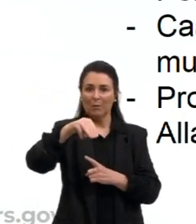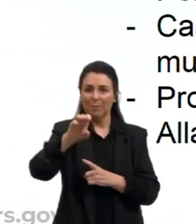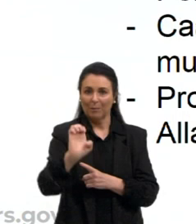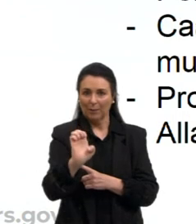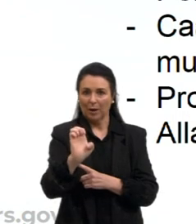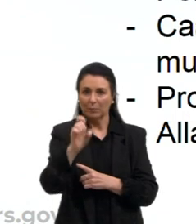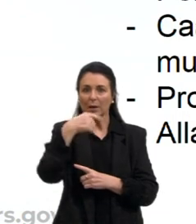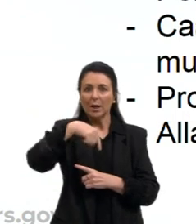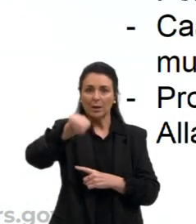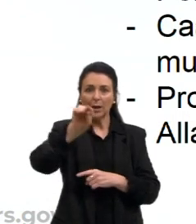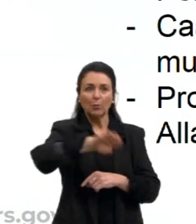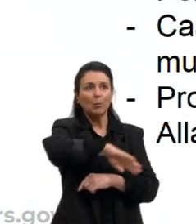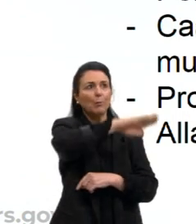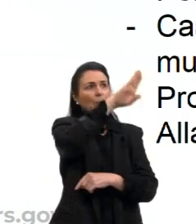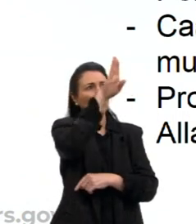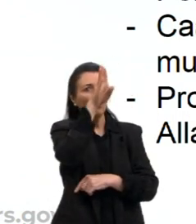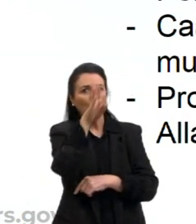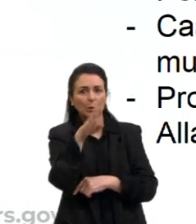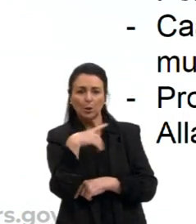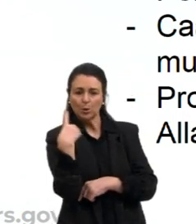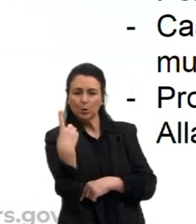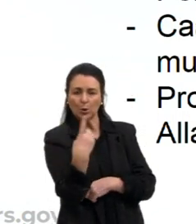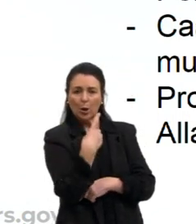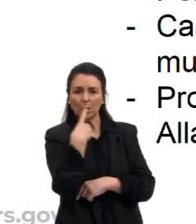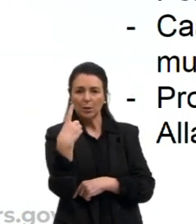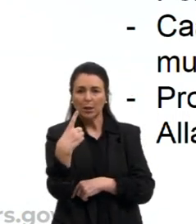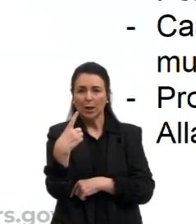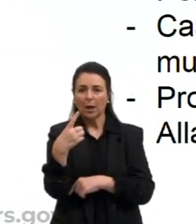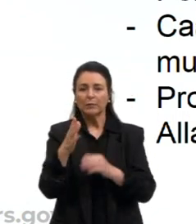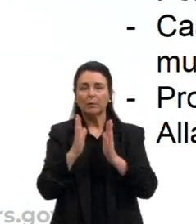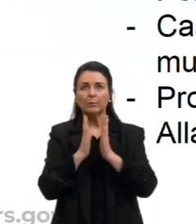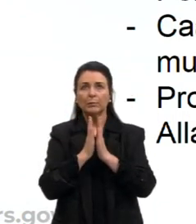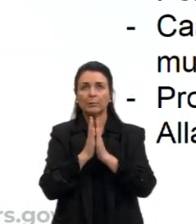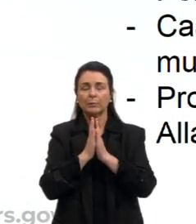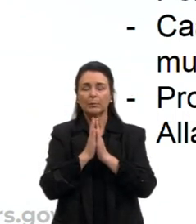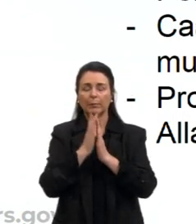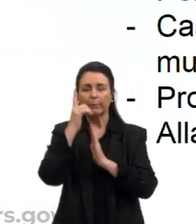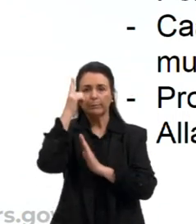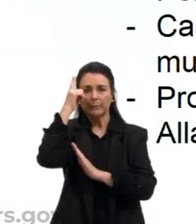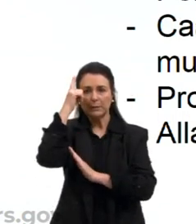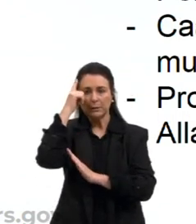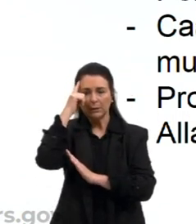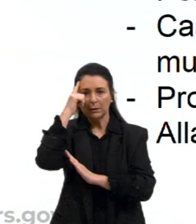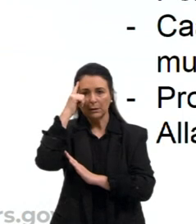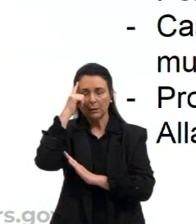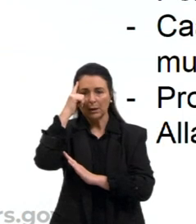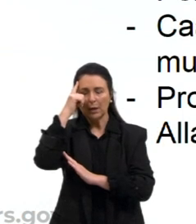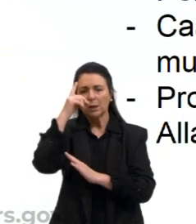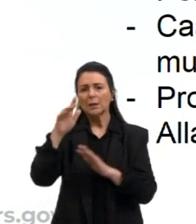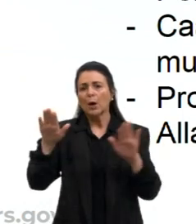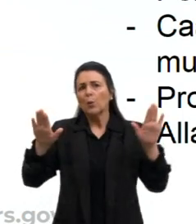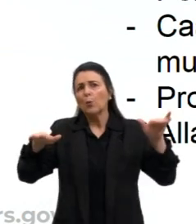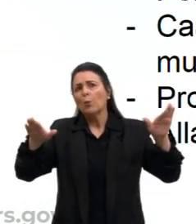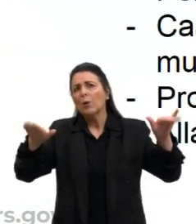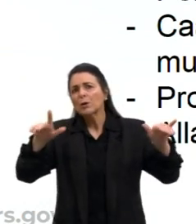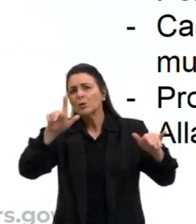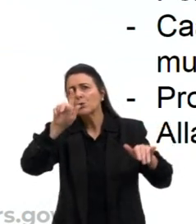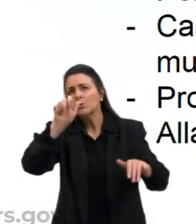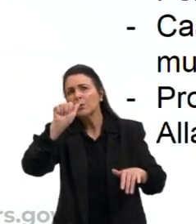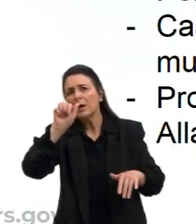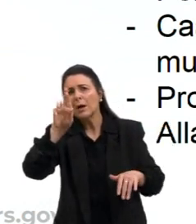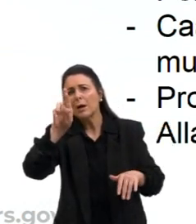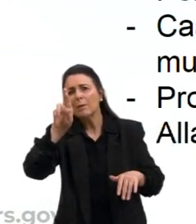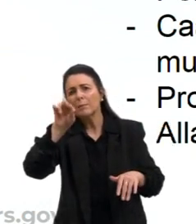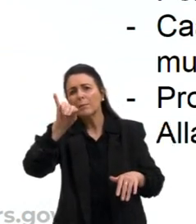isolar e meditar, e numa dessas meditações, ele recebe a visita do anjo Gabriel. Ele começaria a receber essas